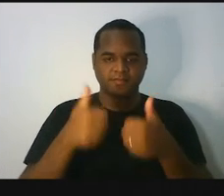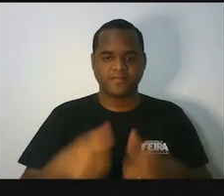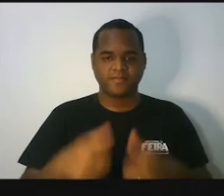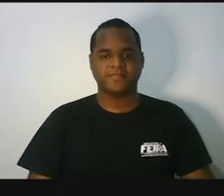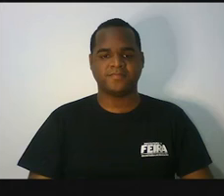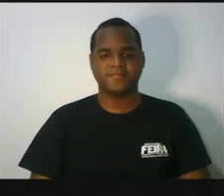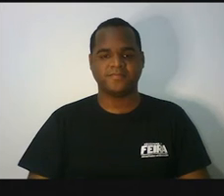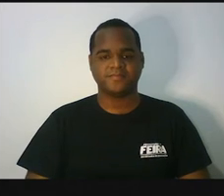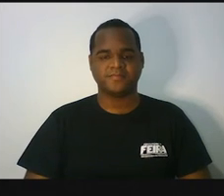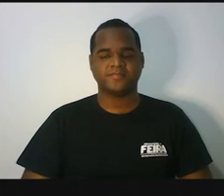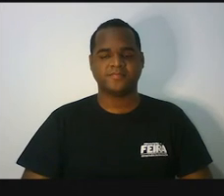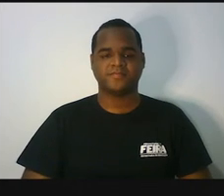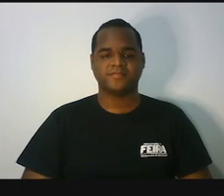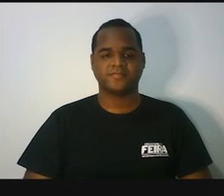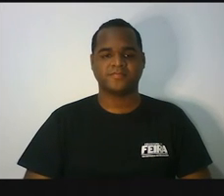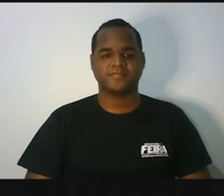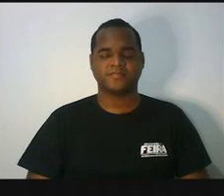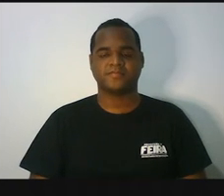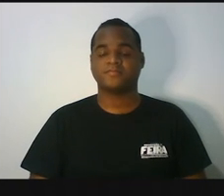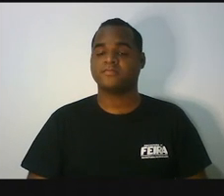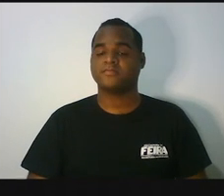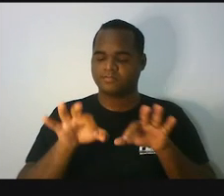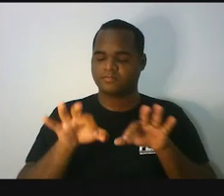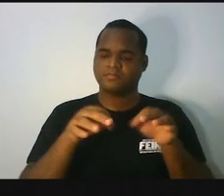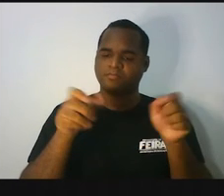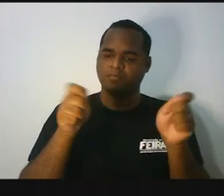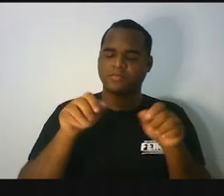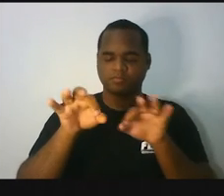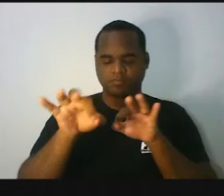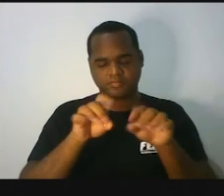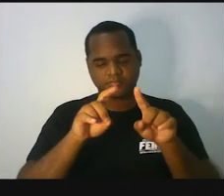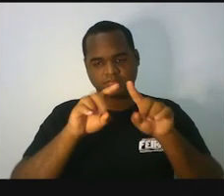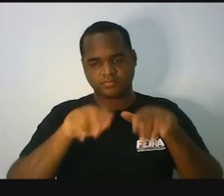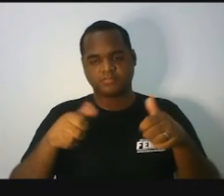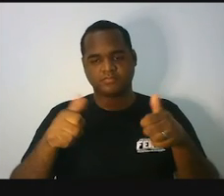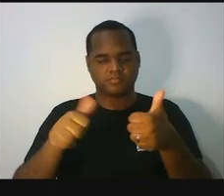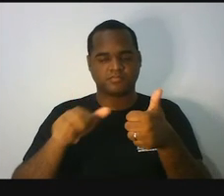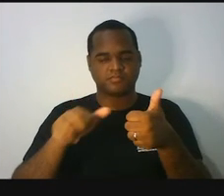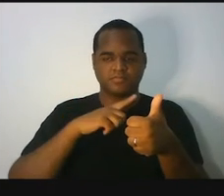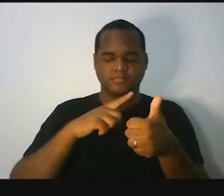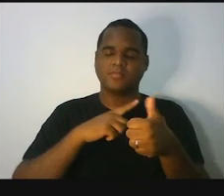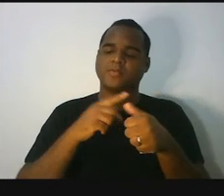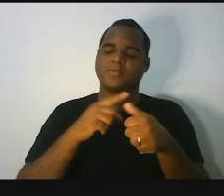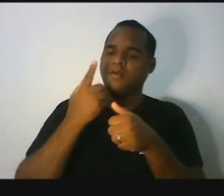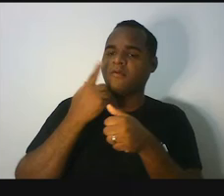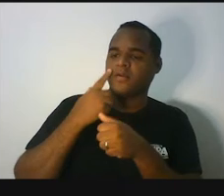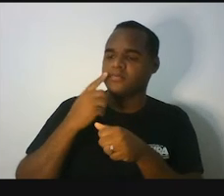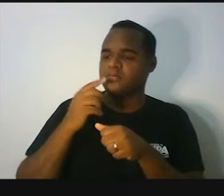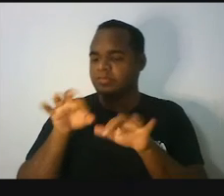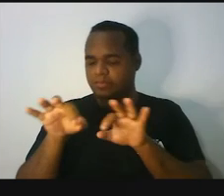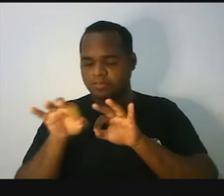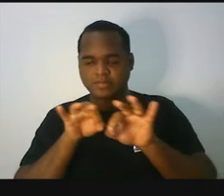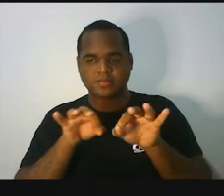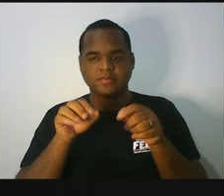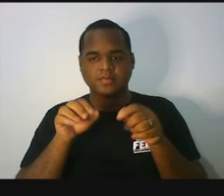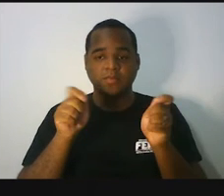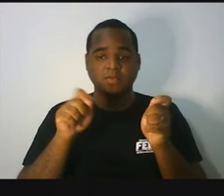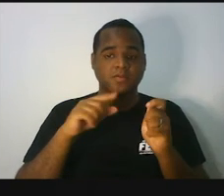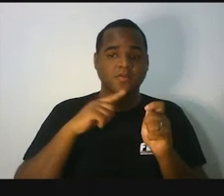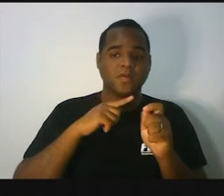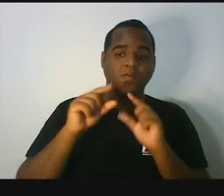E aí a gente já até pode fazer as nossas contas e verificar que